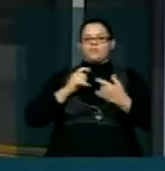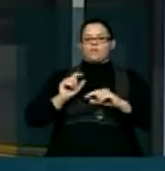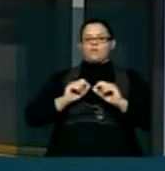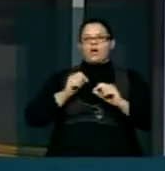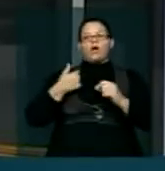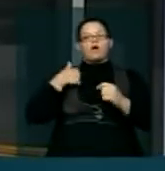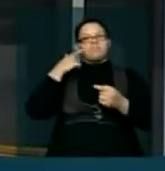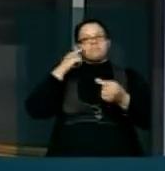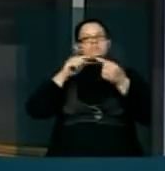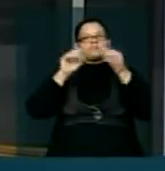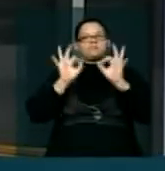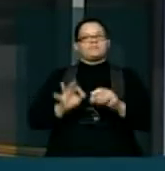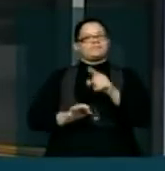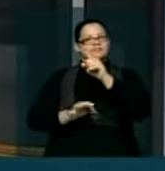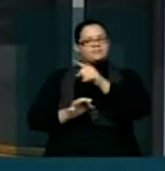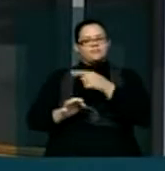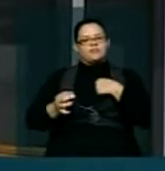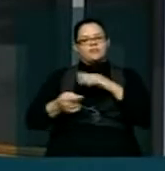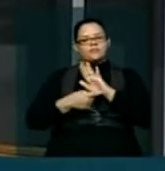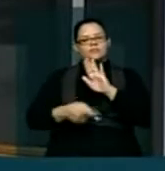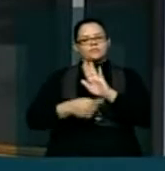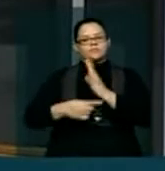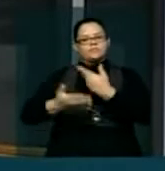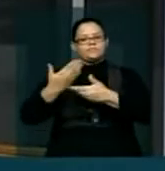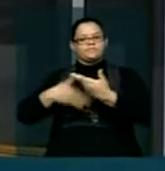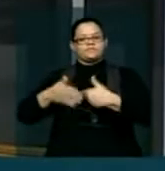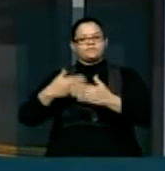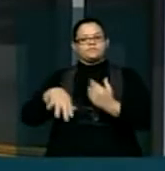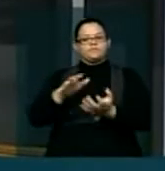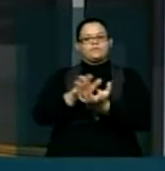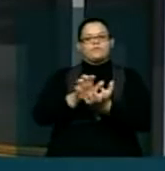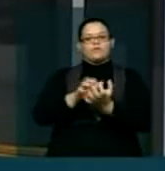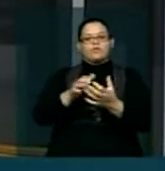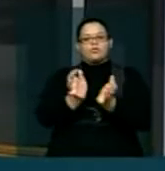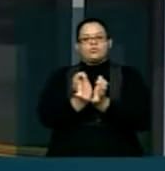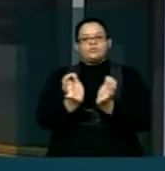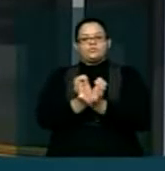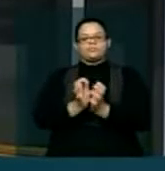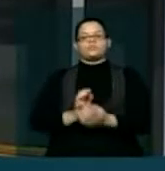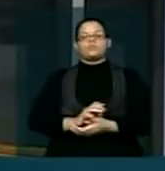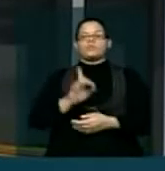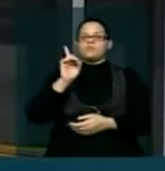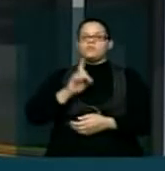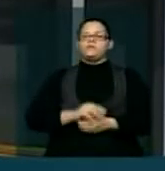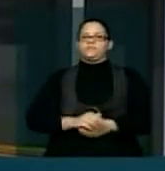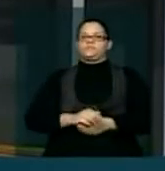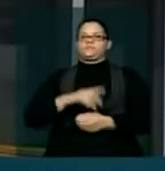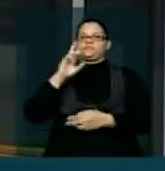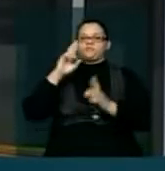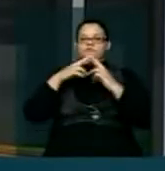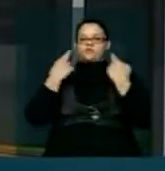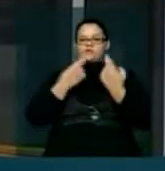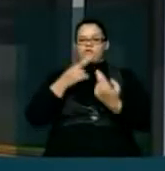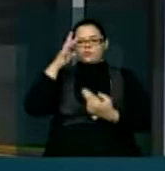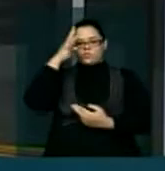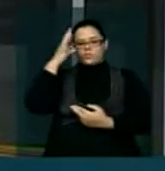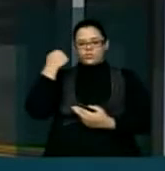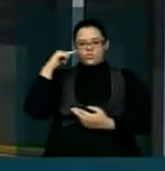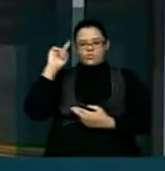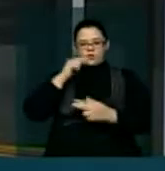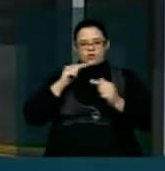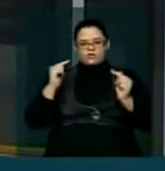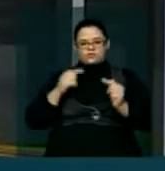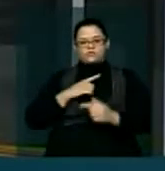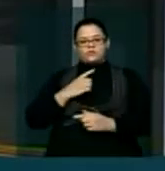Compartilhei esta ideia com os membros da bancada federal da Paraíba em reunião que tivemos na última quarta-feira. Em uníssono, os nossos 12 deputados